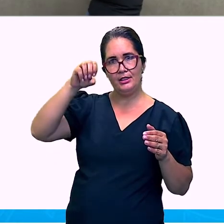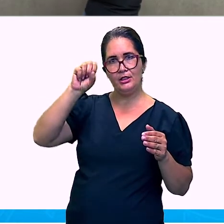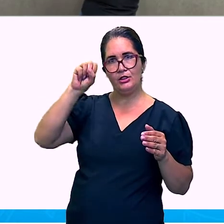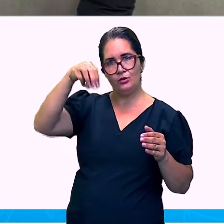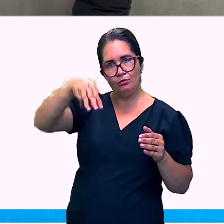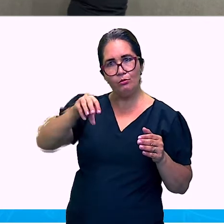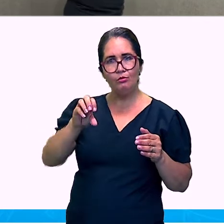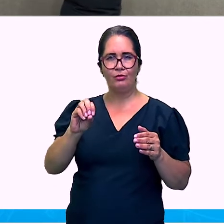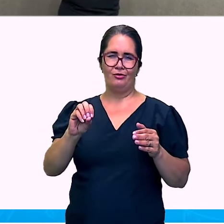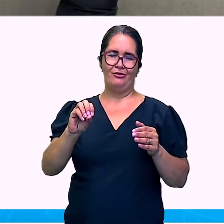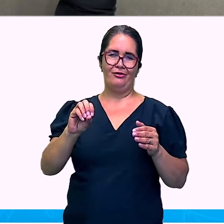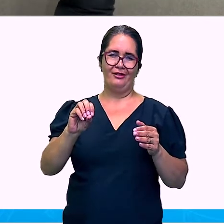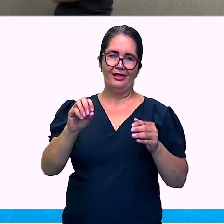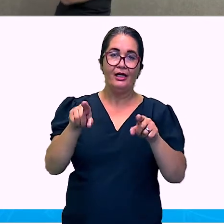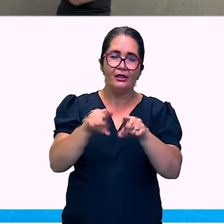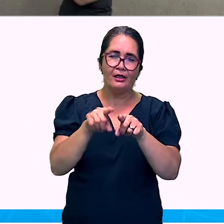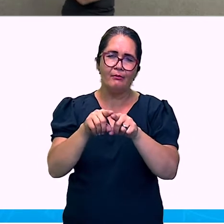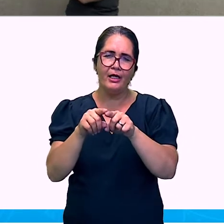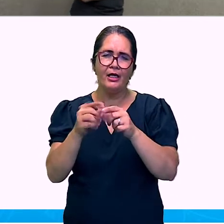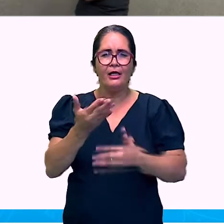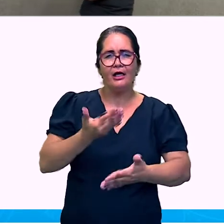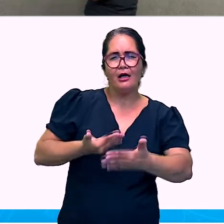natureza. E o divino.